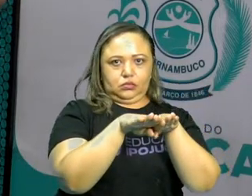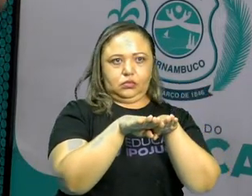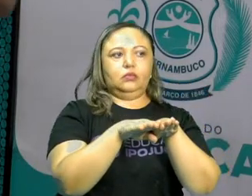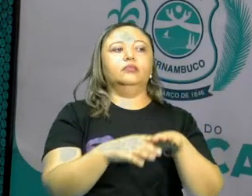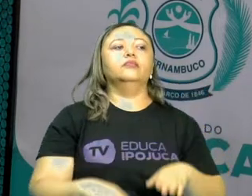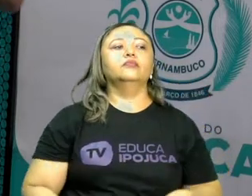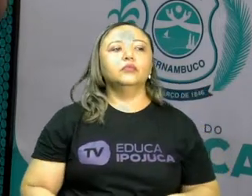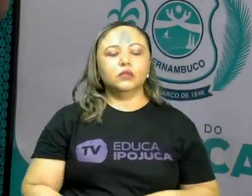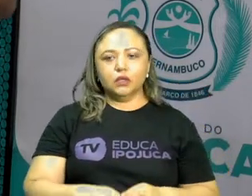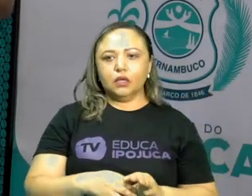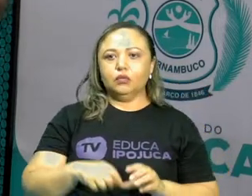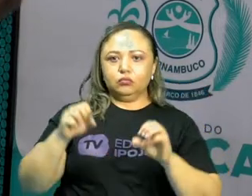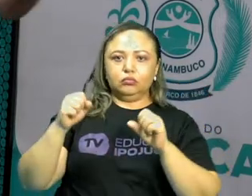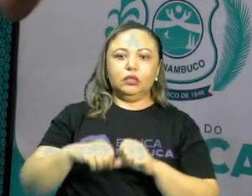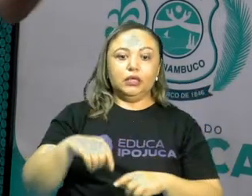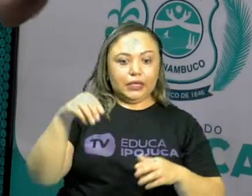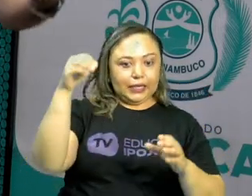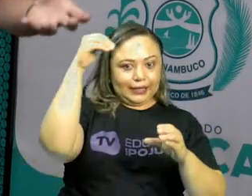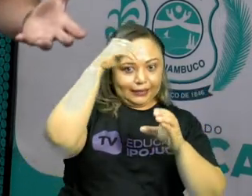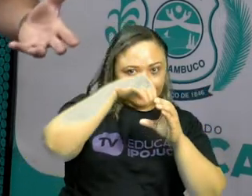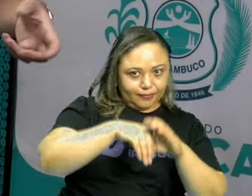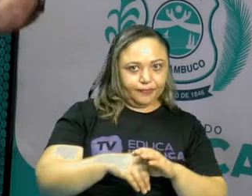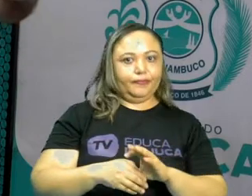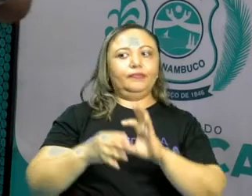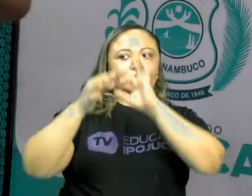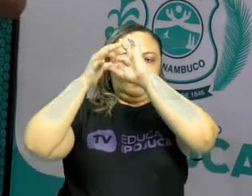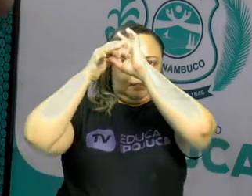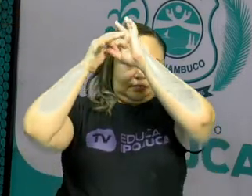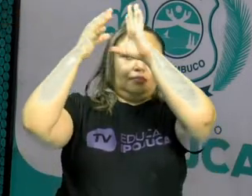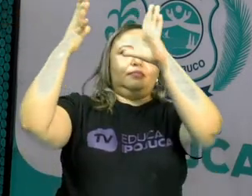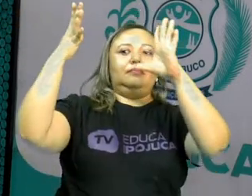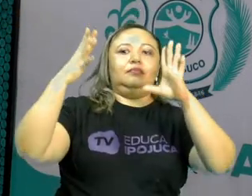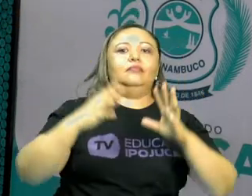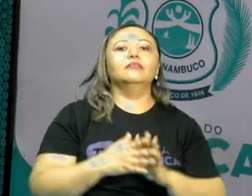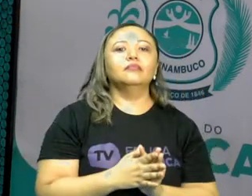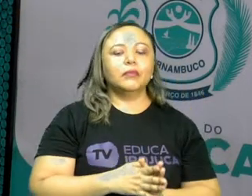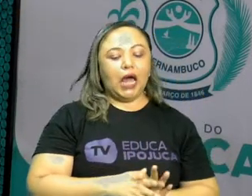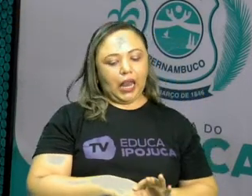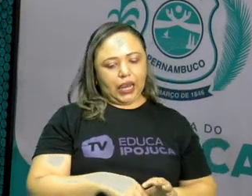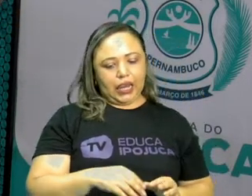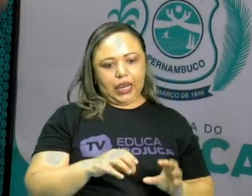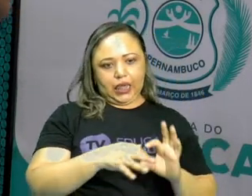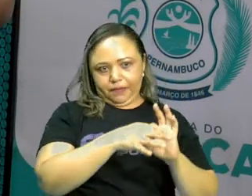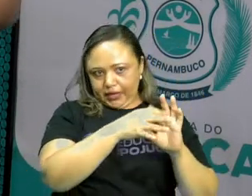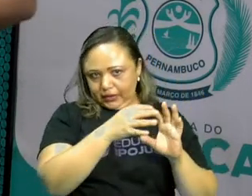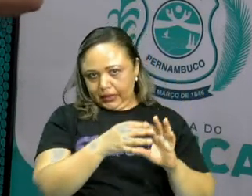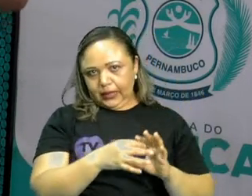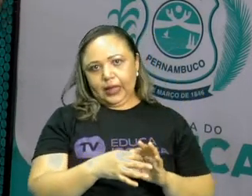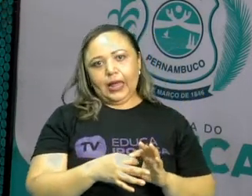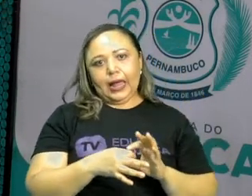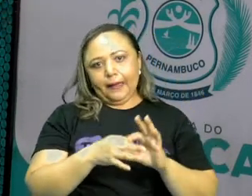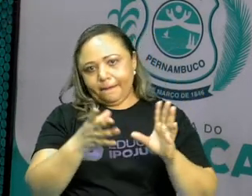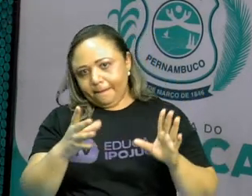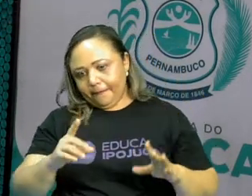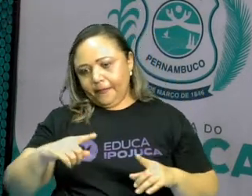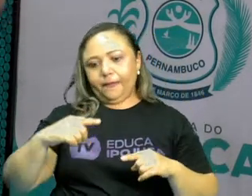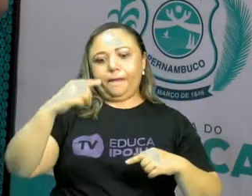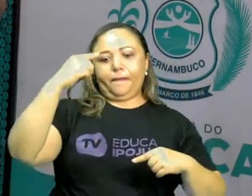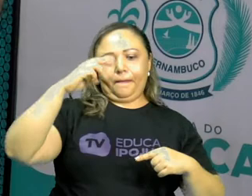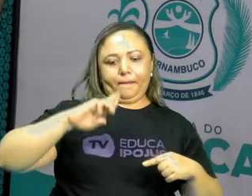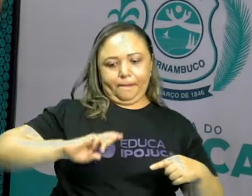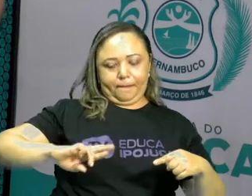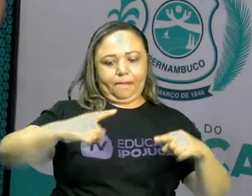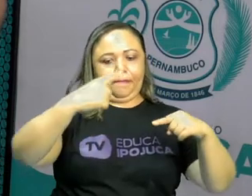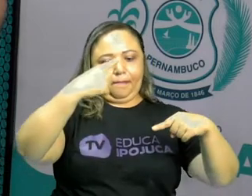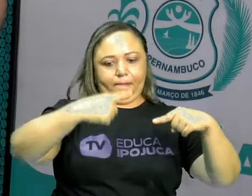tá bom? Tanto liberdade religiosa e liberdade política, quanto liberdade econômica e